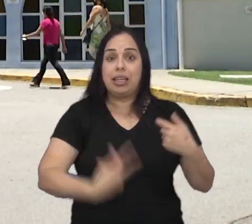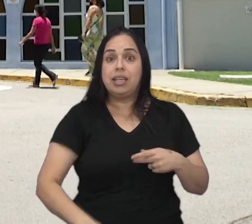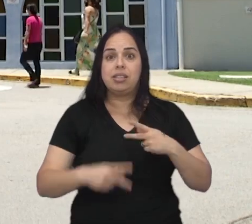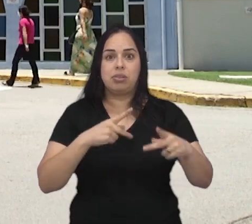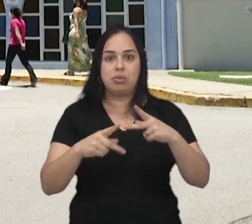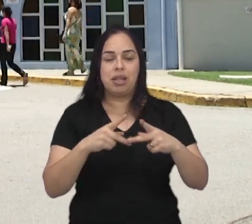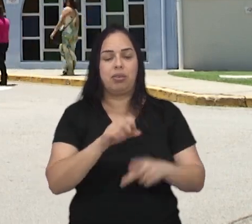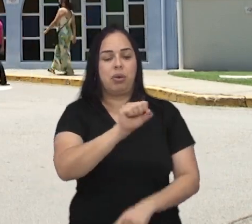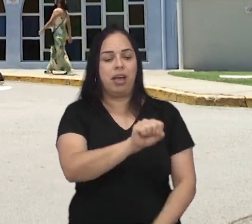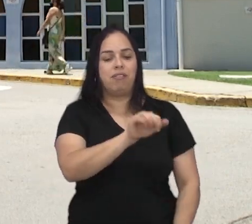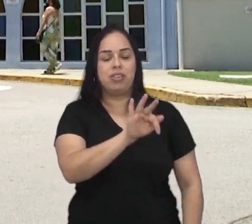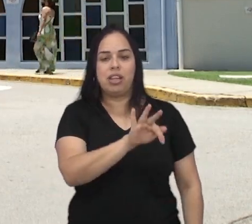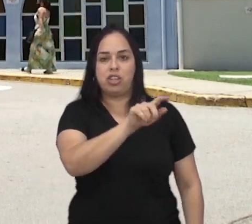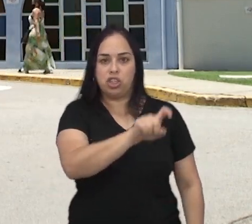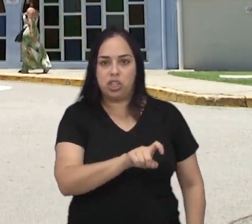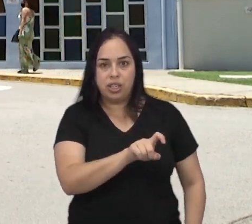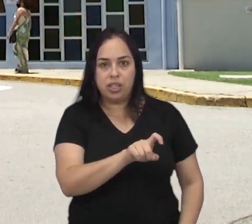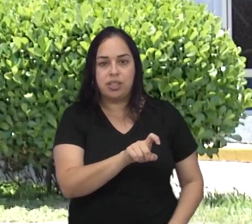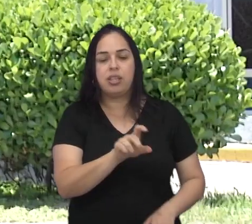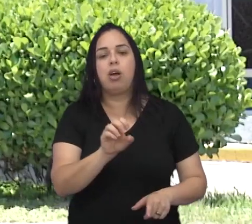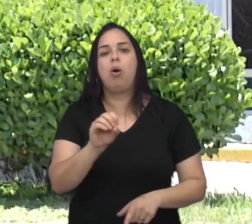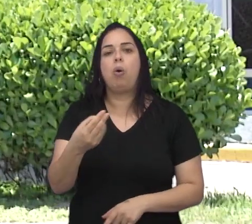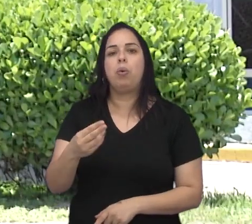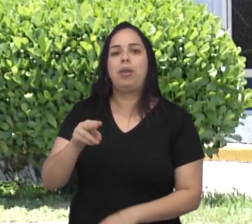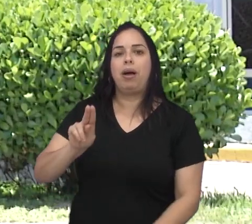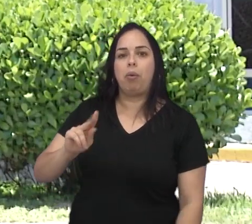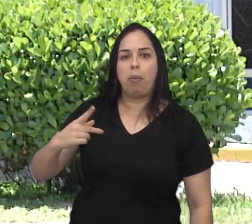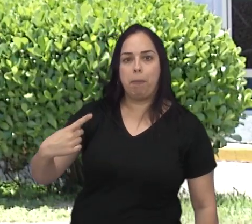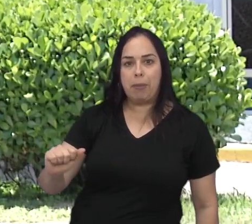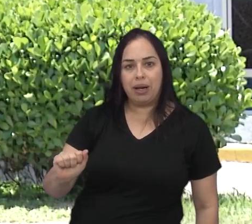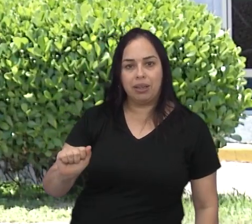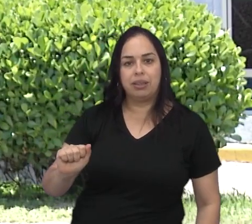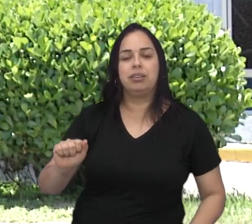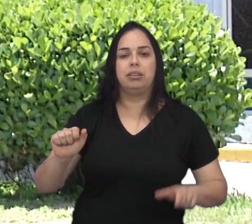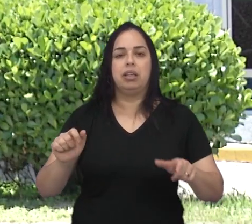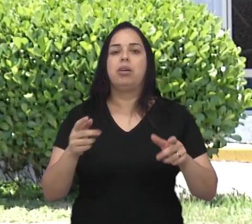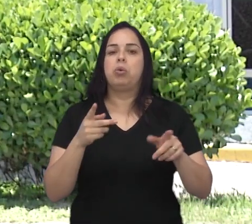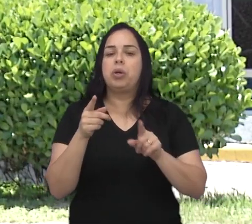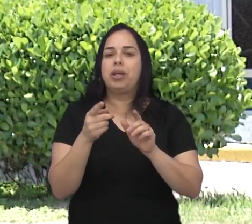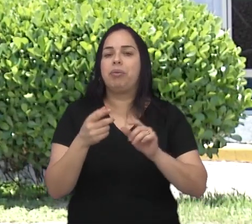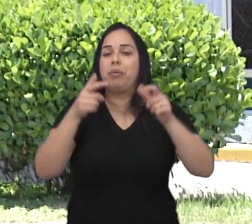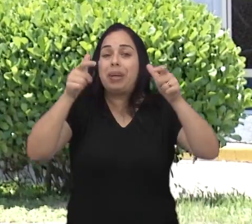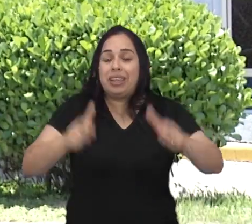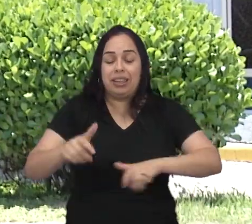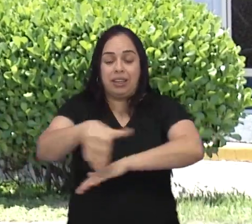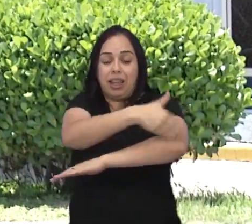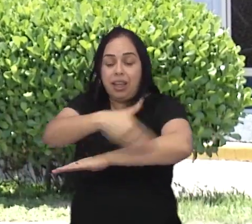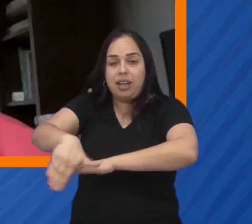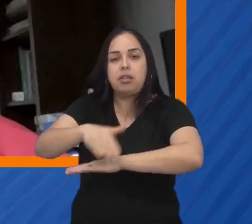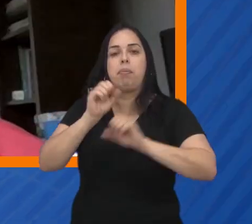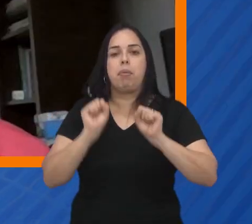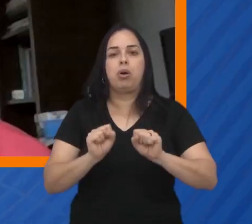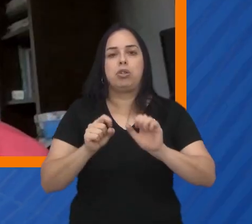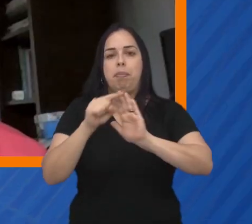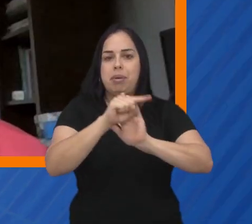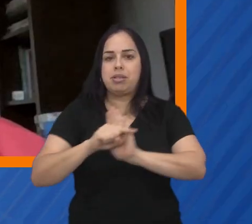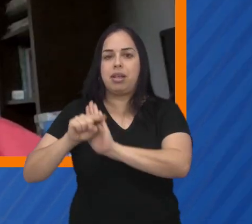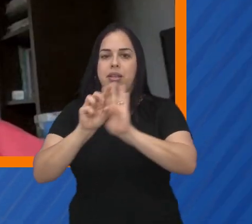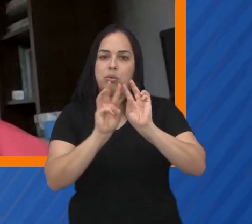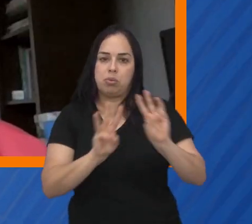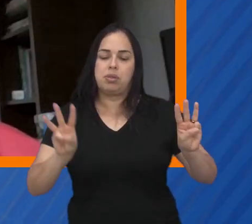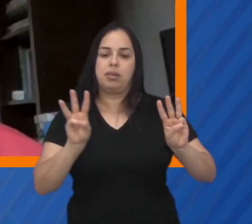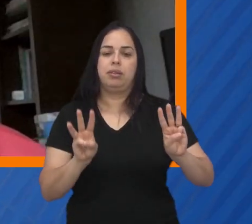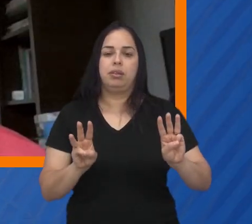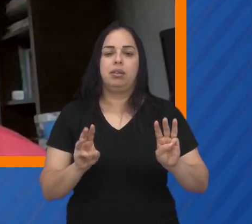Municipal e a UPA São Francisco Xavier. O endereço de cada unidade pode ser consultado no mapa. De acordo com a